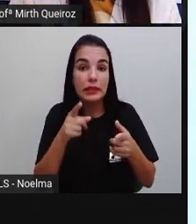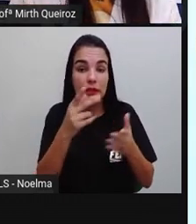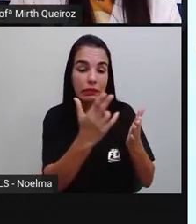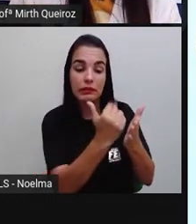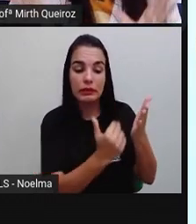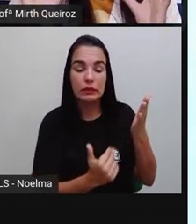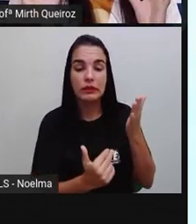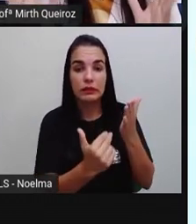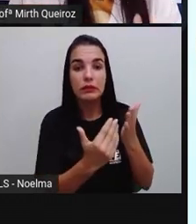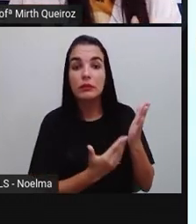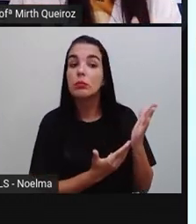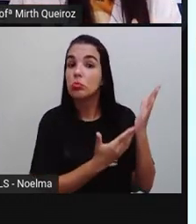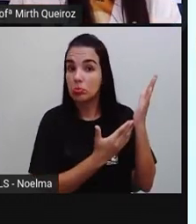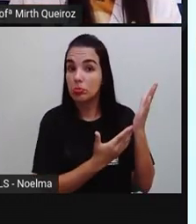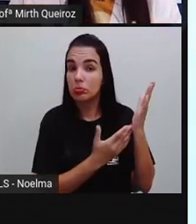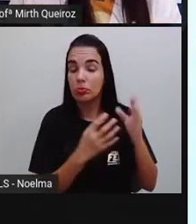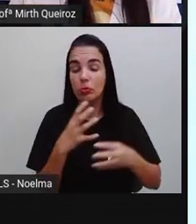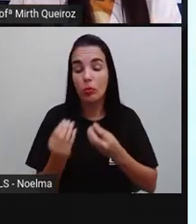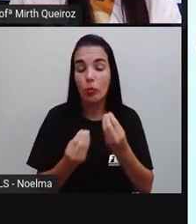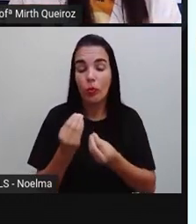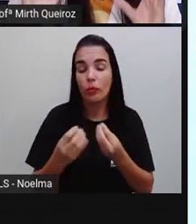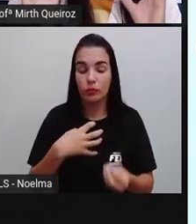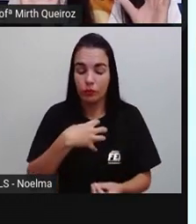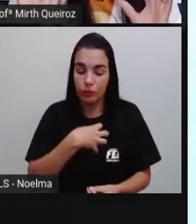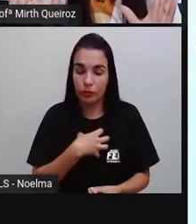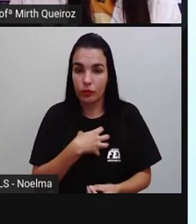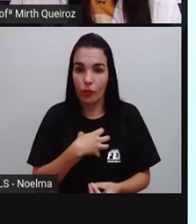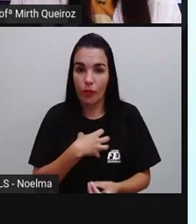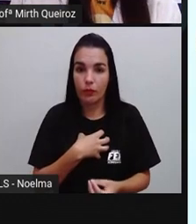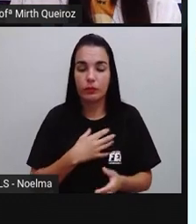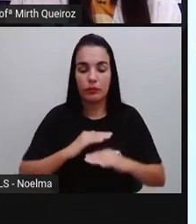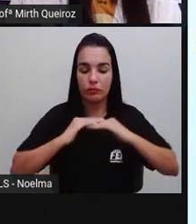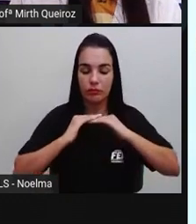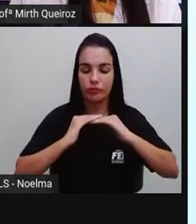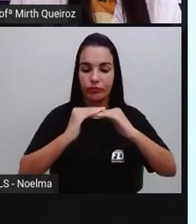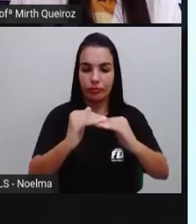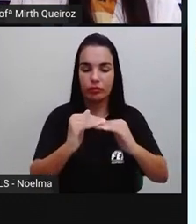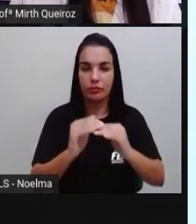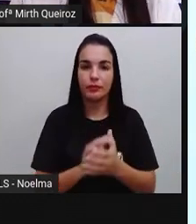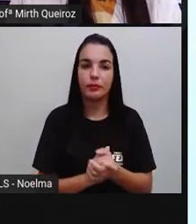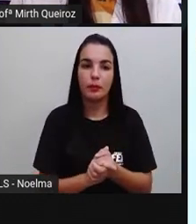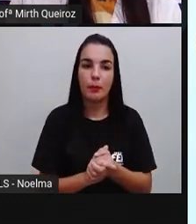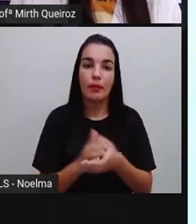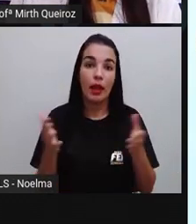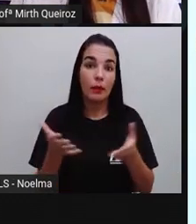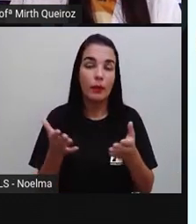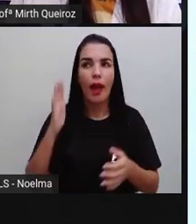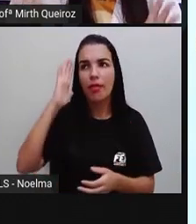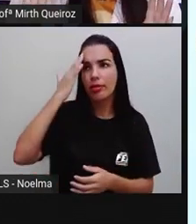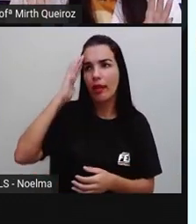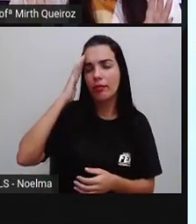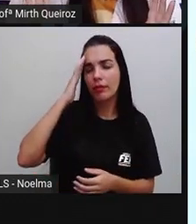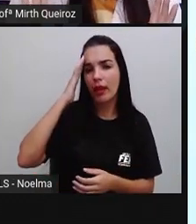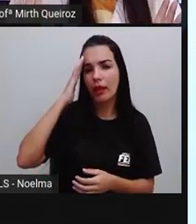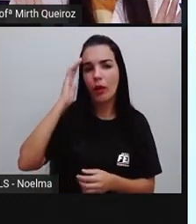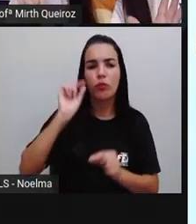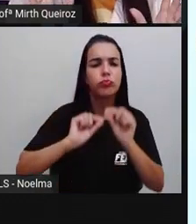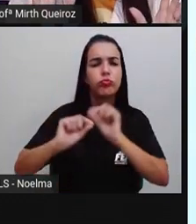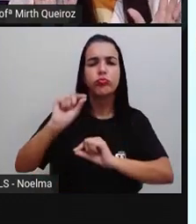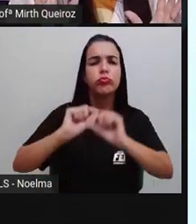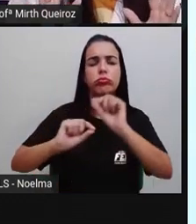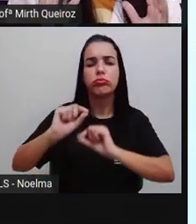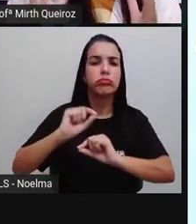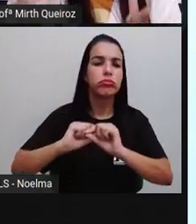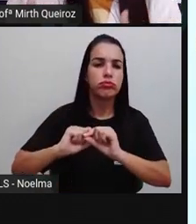geométricas, são formas geométricas, certo? São figuras planas. Nós vamos agora entender o que